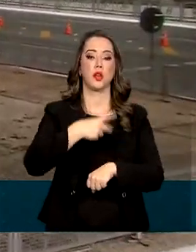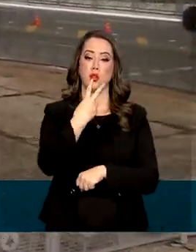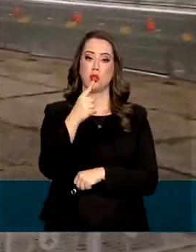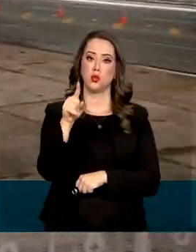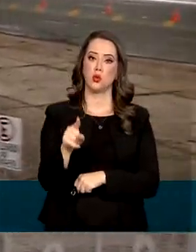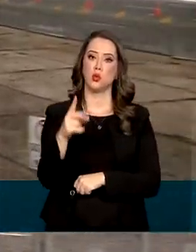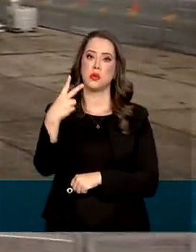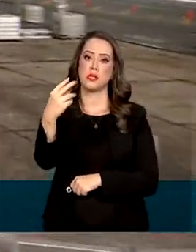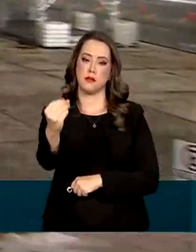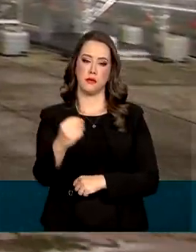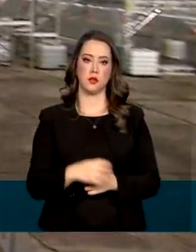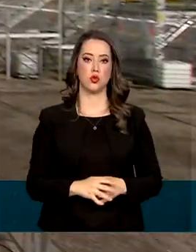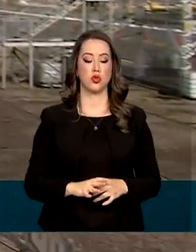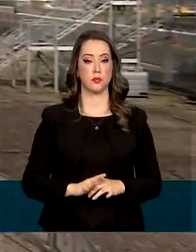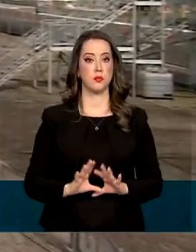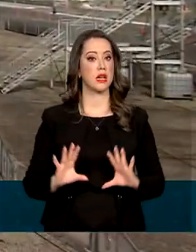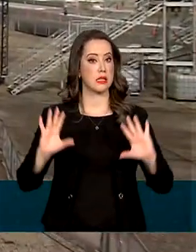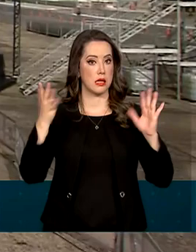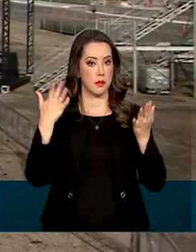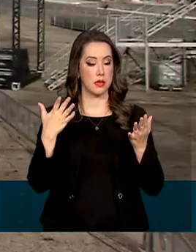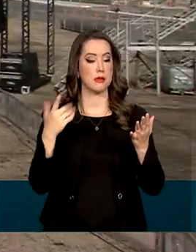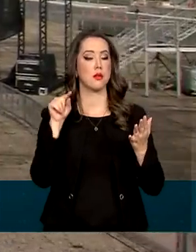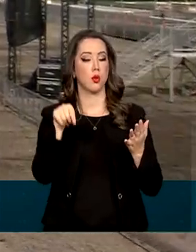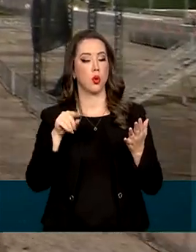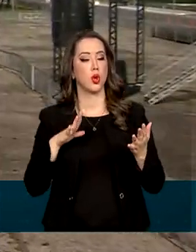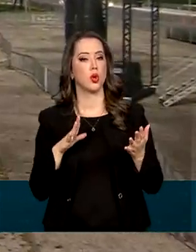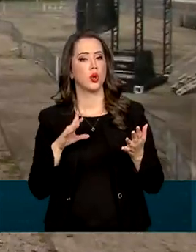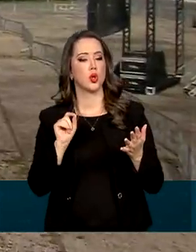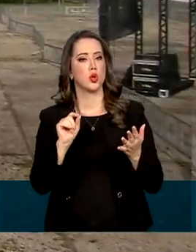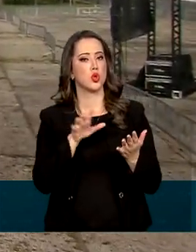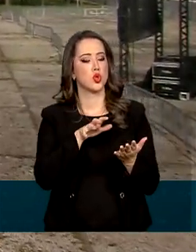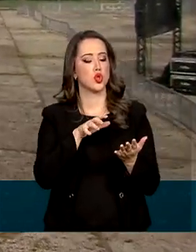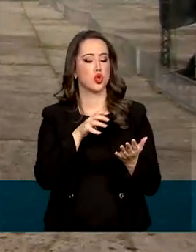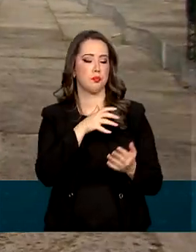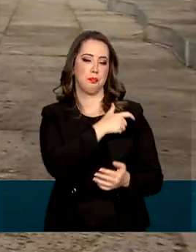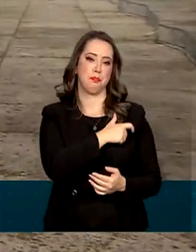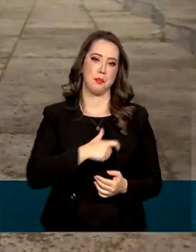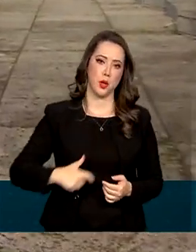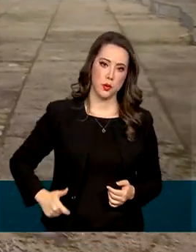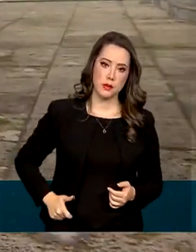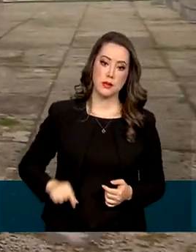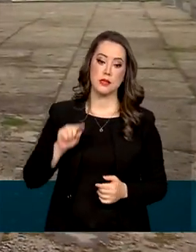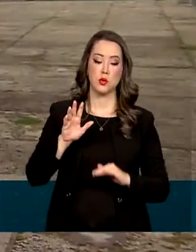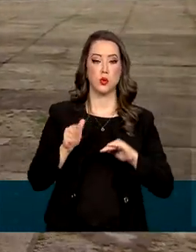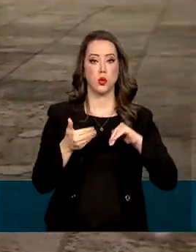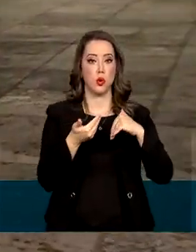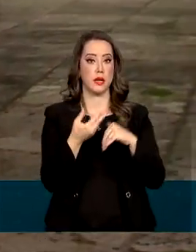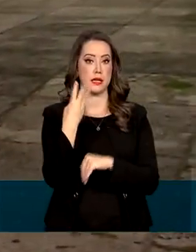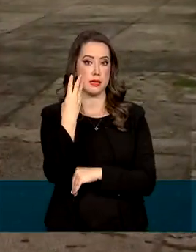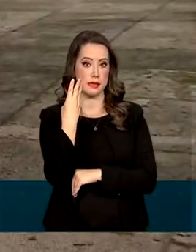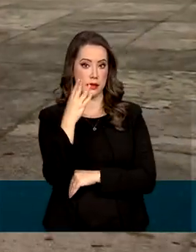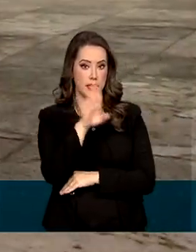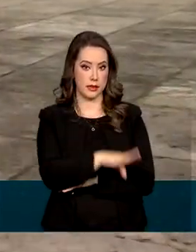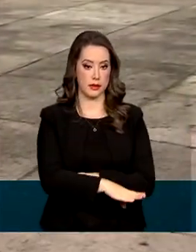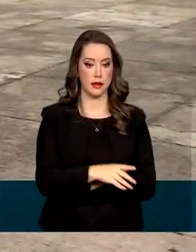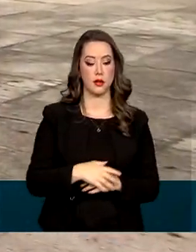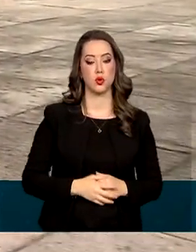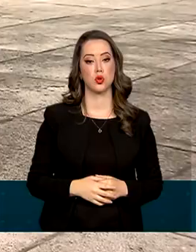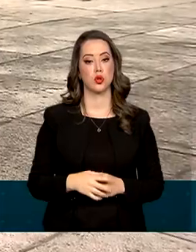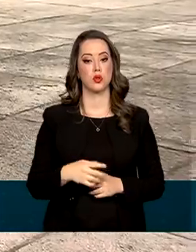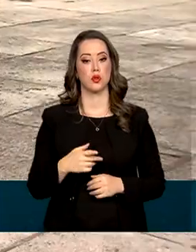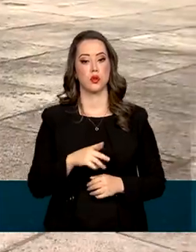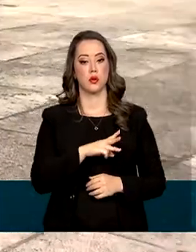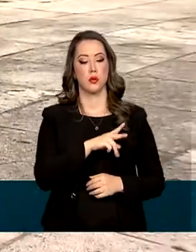Congresso Nacional está marcada para as 3h. É em sessão conjunta aqui no Congresso que Lula e Geraldo Alckmin